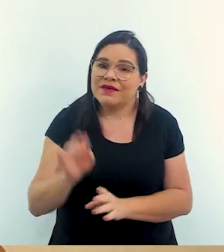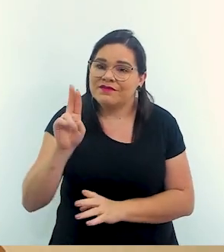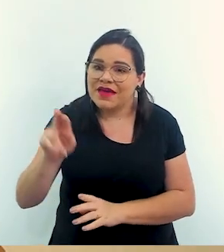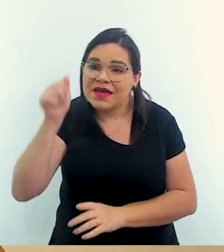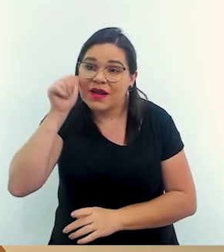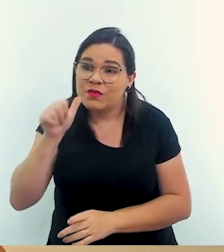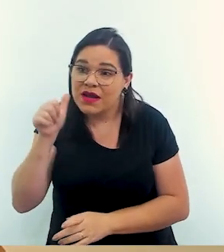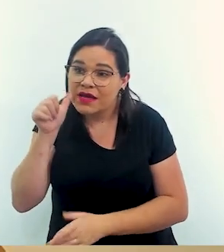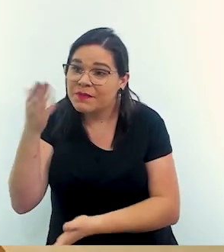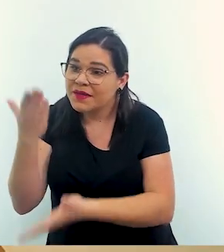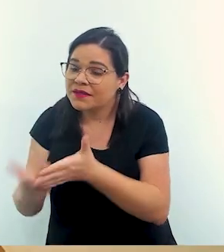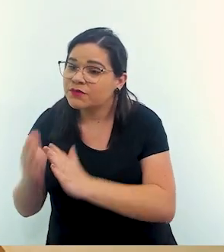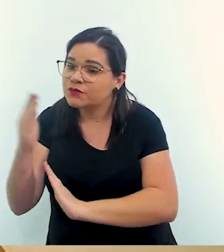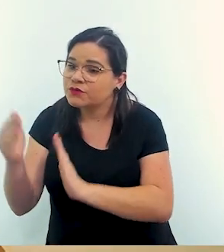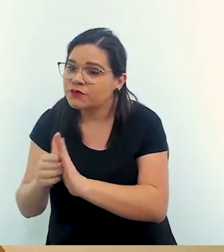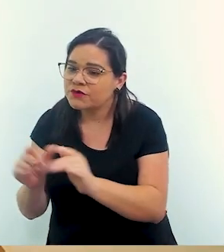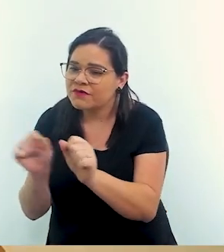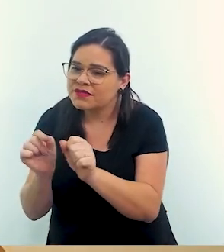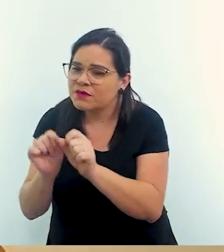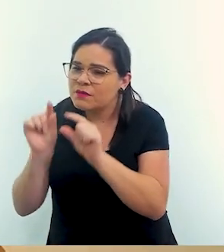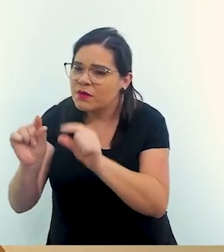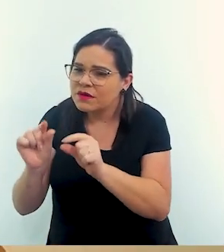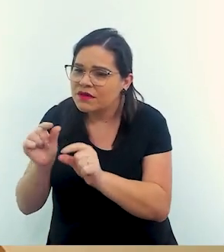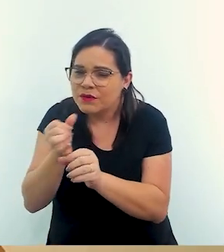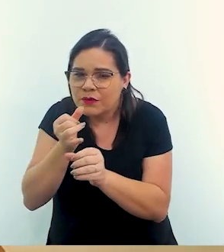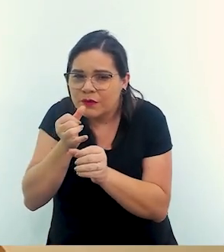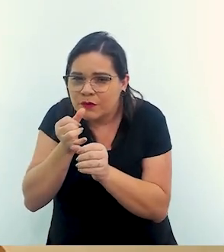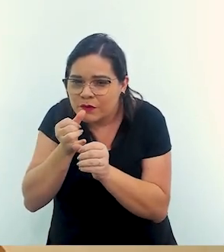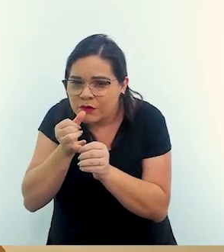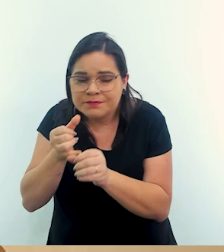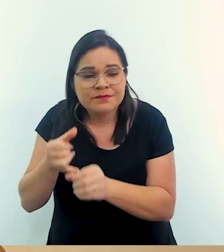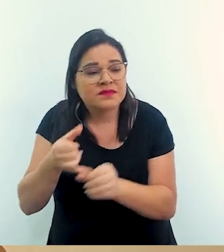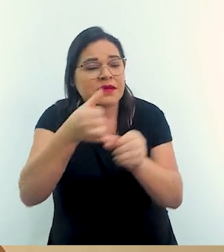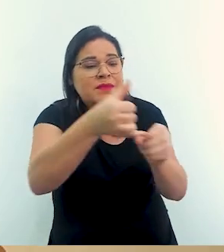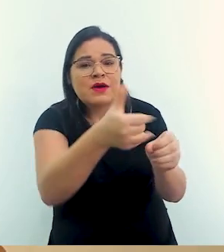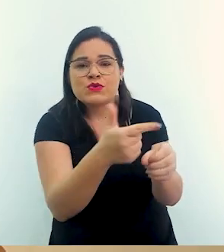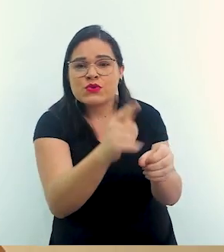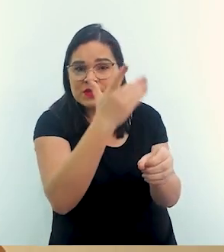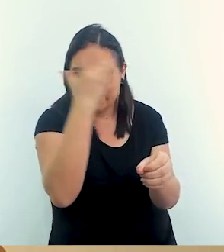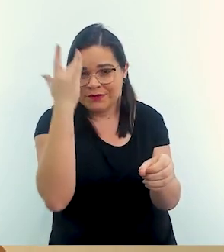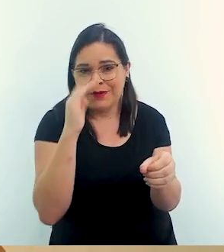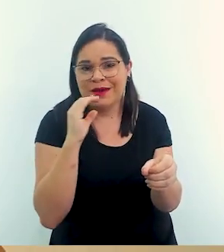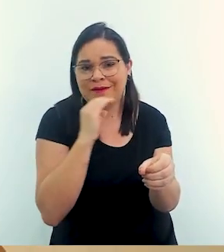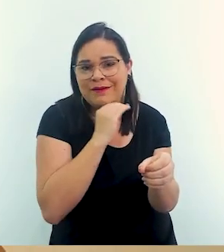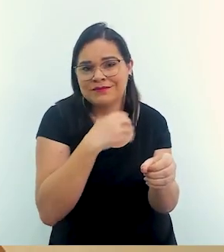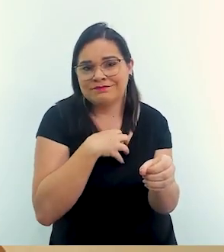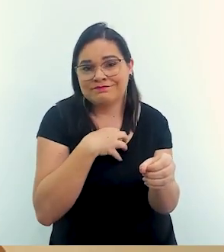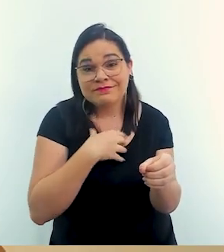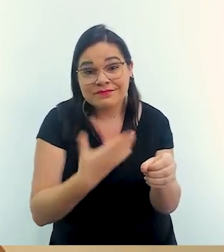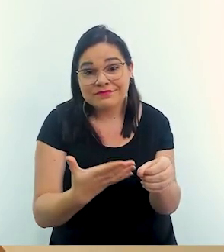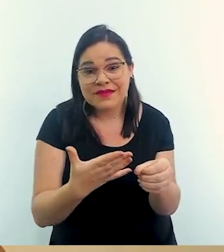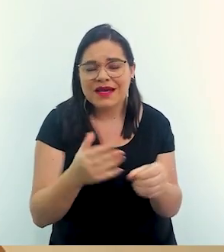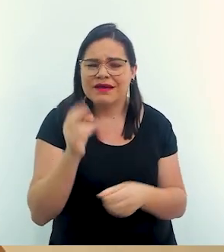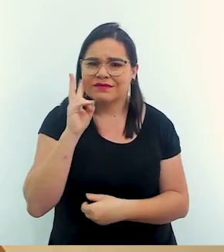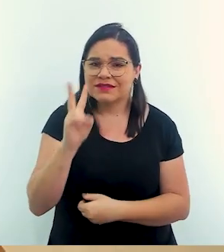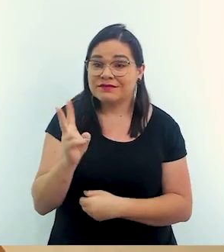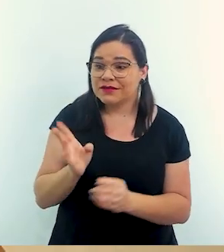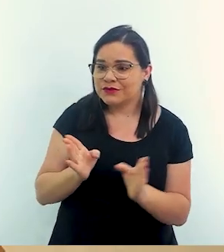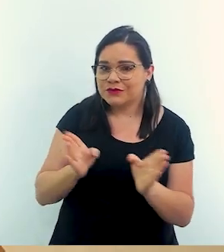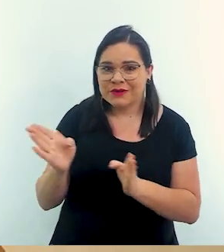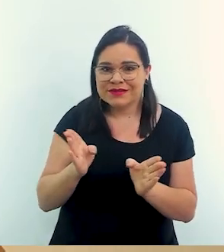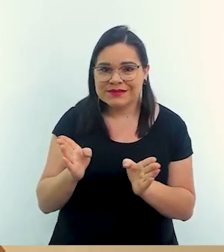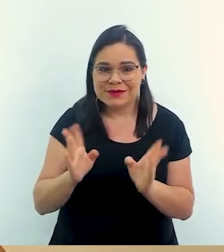também aquela senhora que perdeu tudo fazendo um pouquinho lá do chimarrão para outras pessoas para aquecer. Então você vê essa